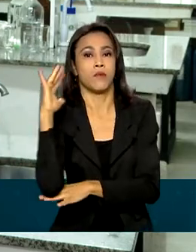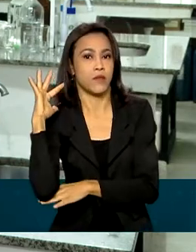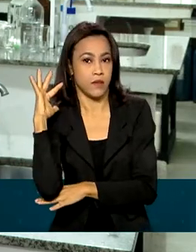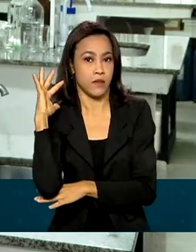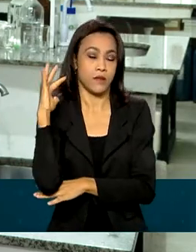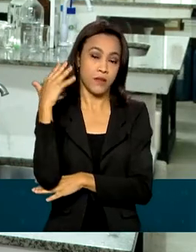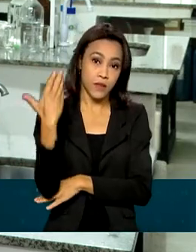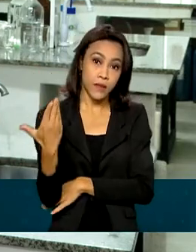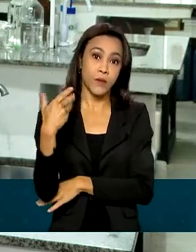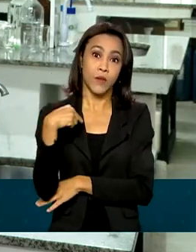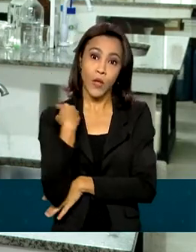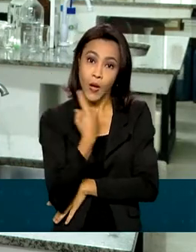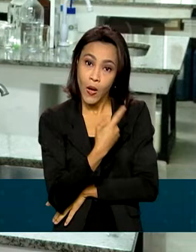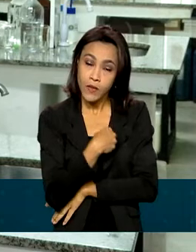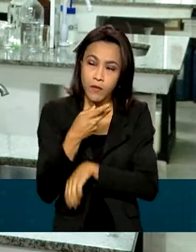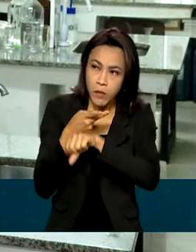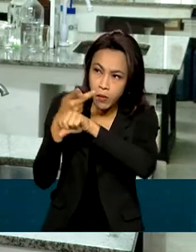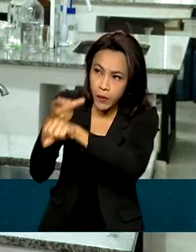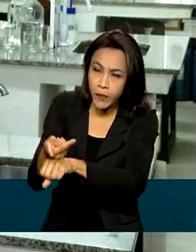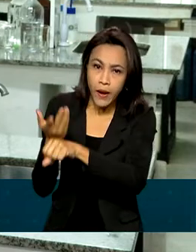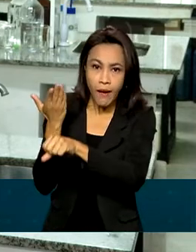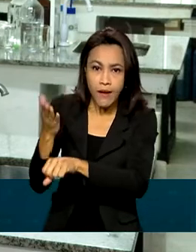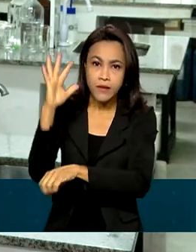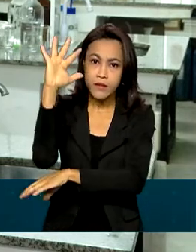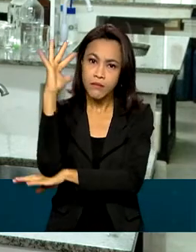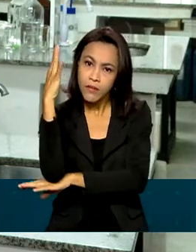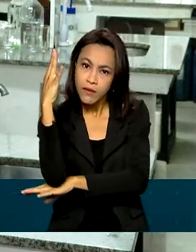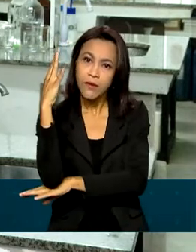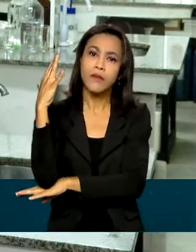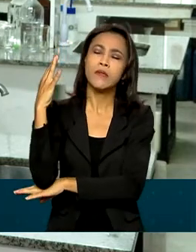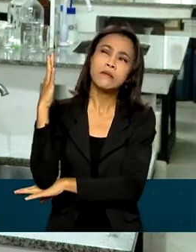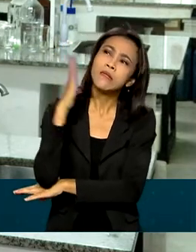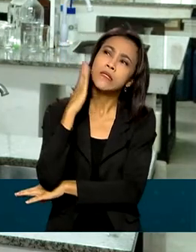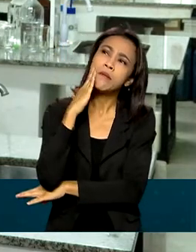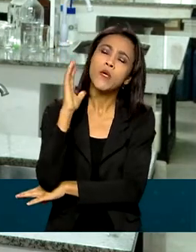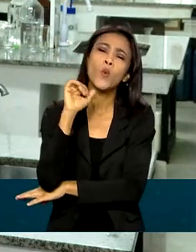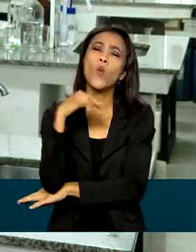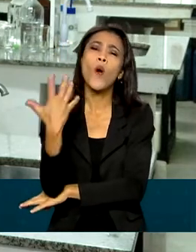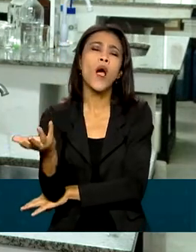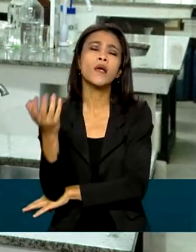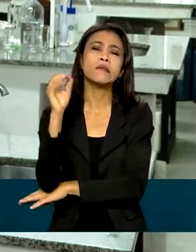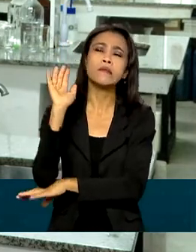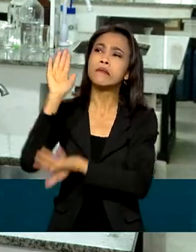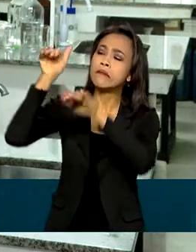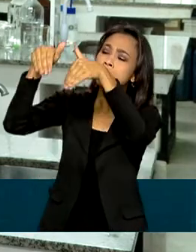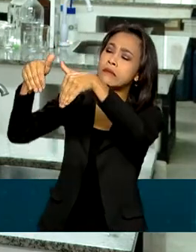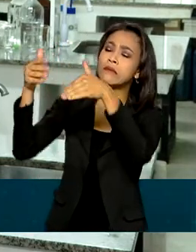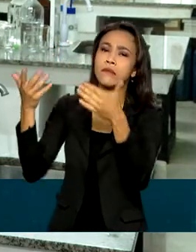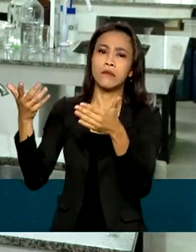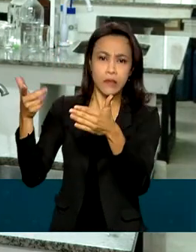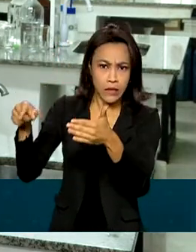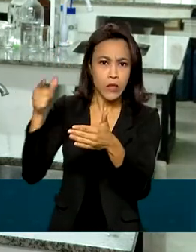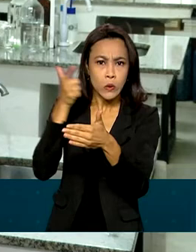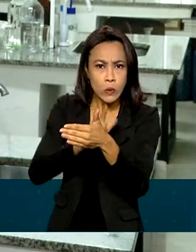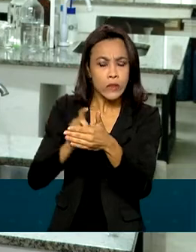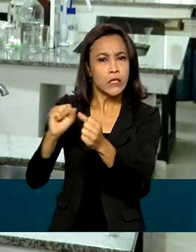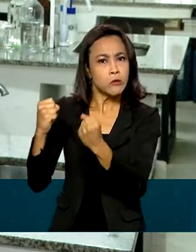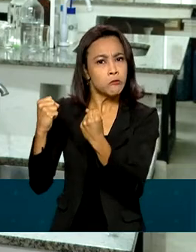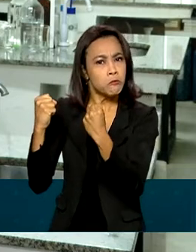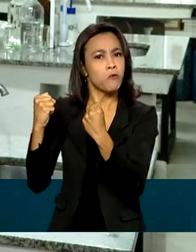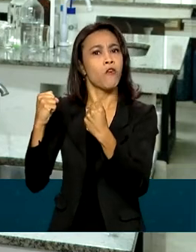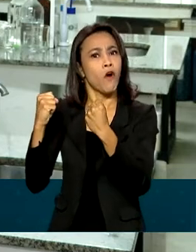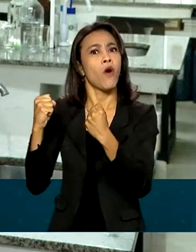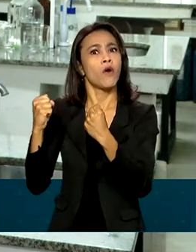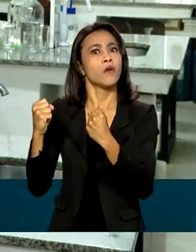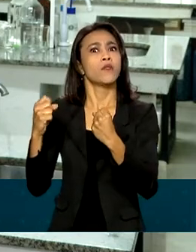a gente vai já procurar essa planta para tentar ver que substâncias são essas que permitiram que elas pudessem sobreviver,